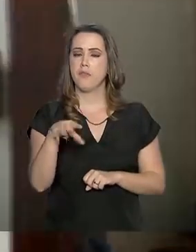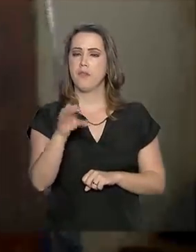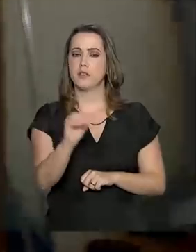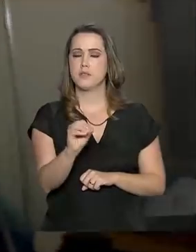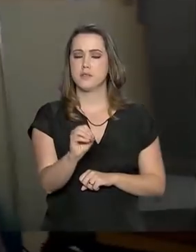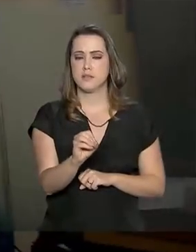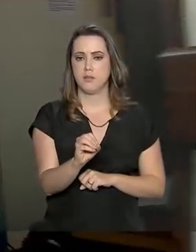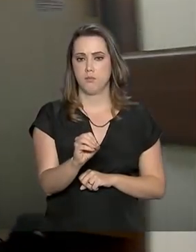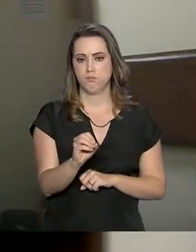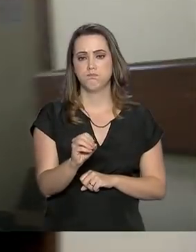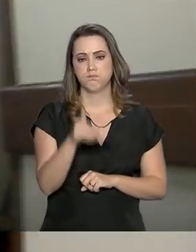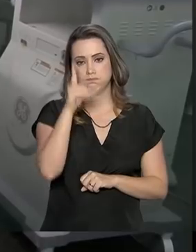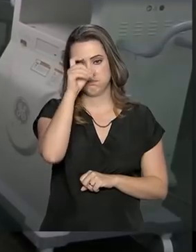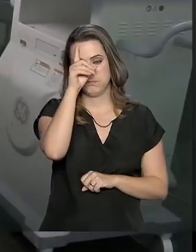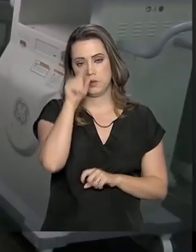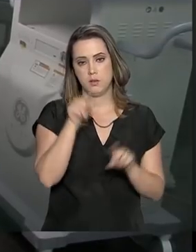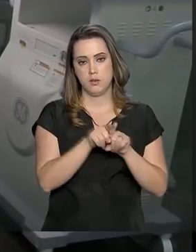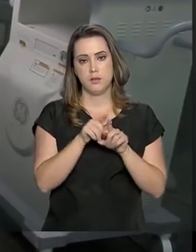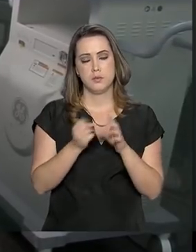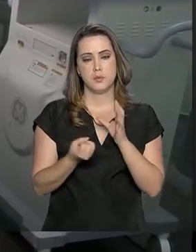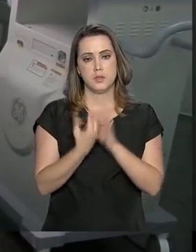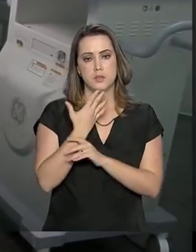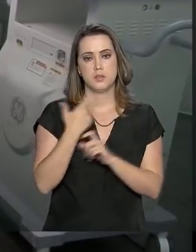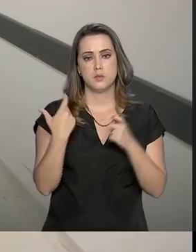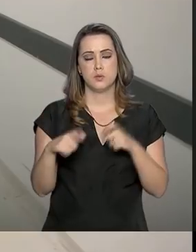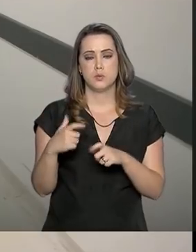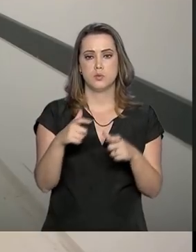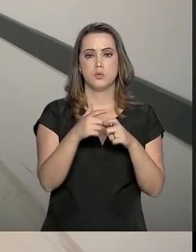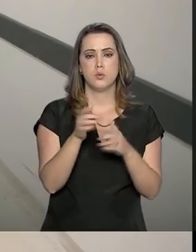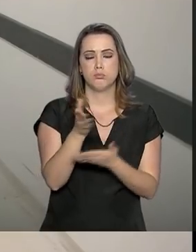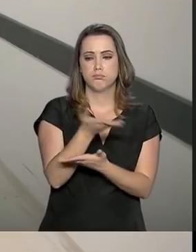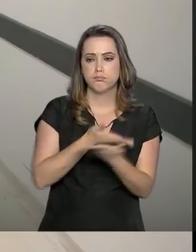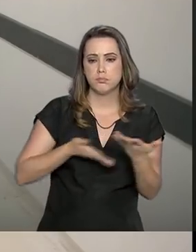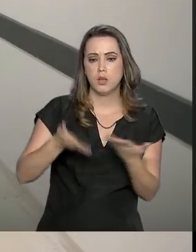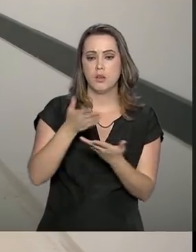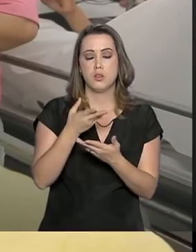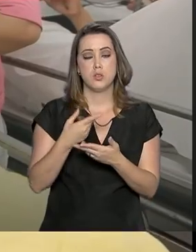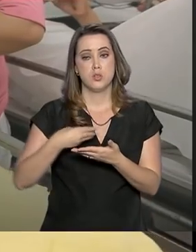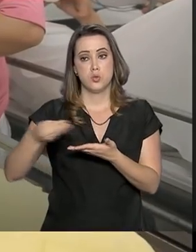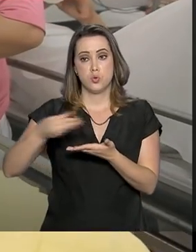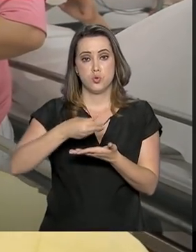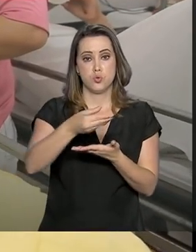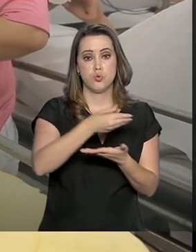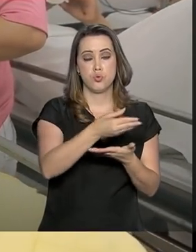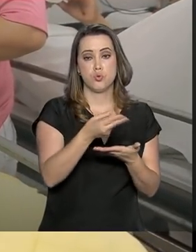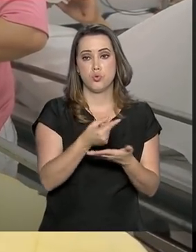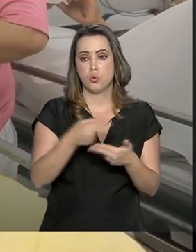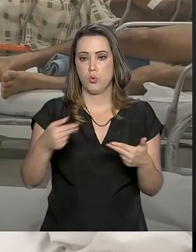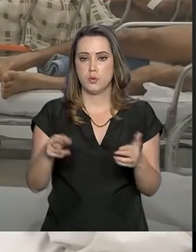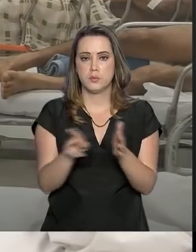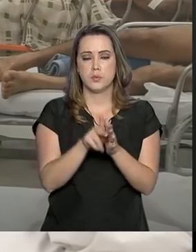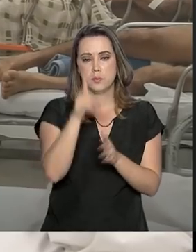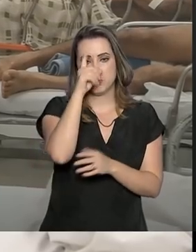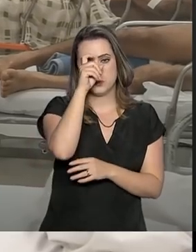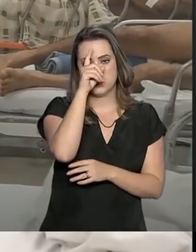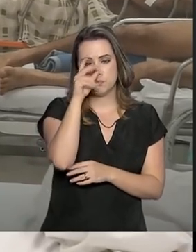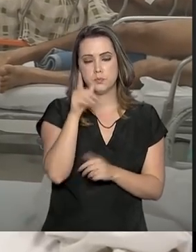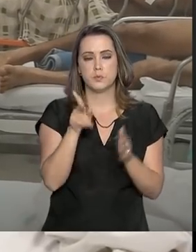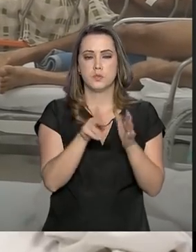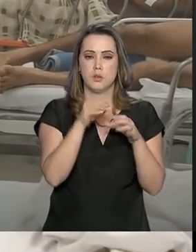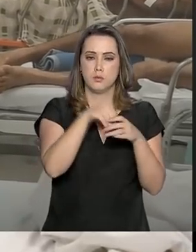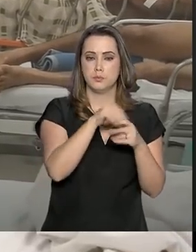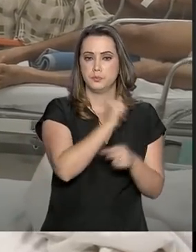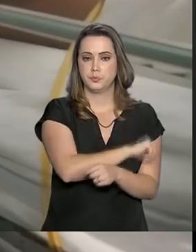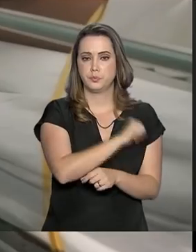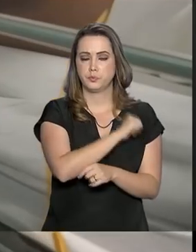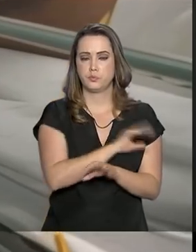informou ainda que o governo estuda a criação de um centro compartilhado de distribuição de materiais no Rio de Janeiro. Essa ação integrada